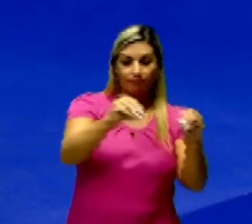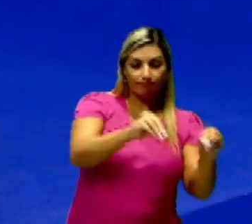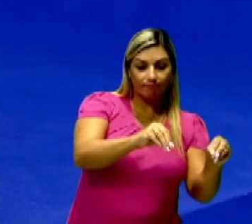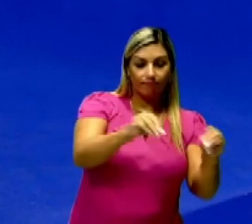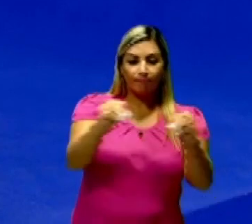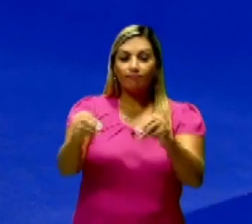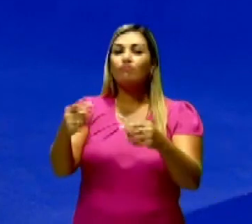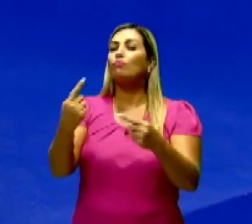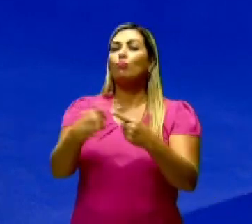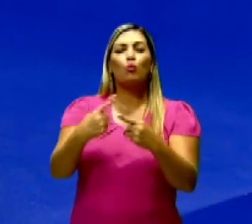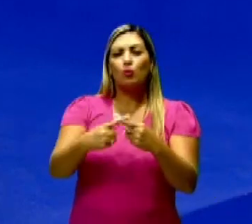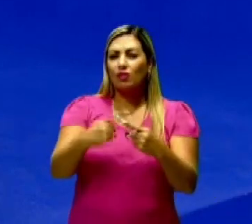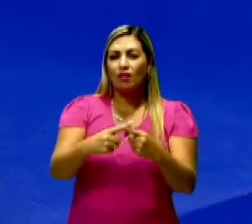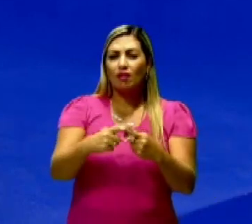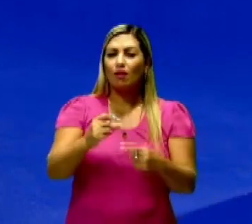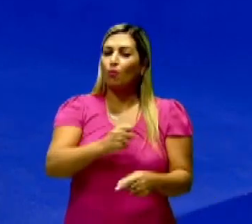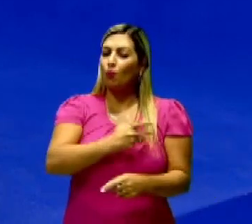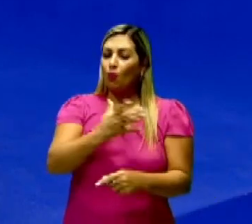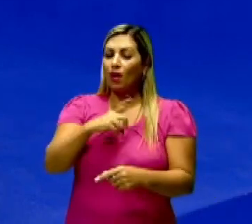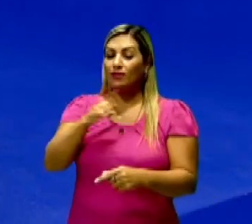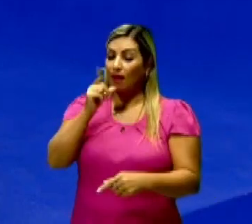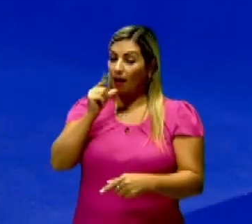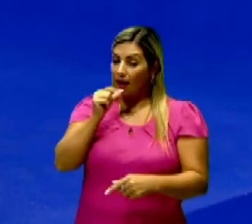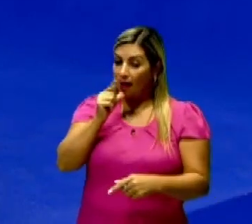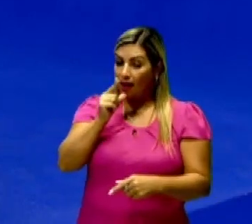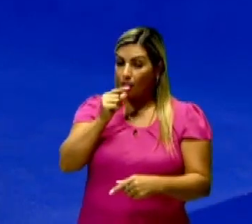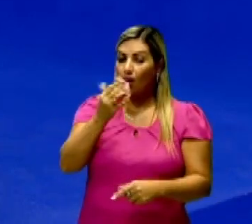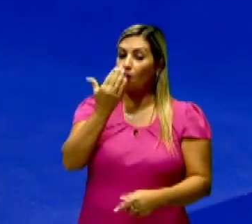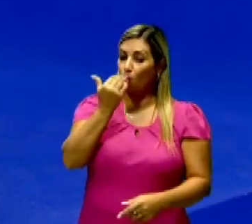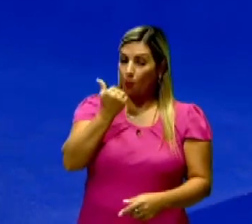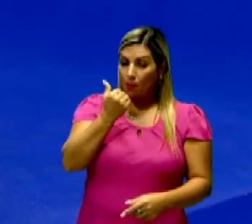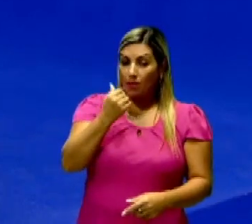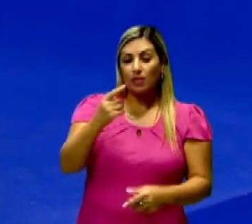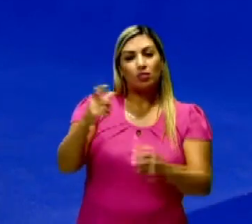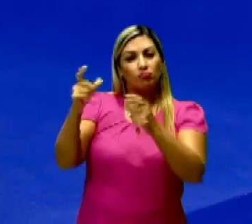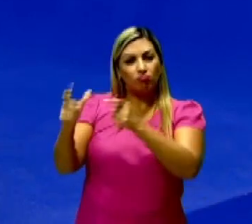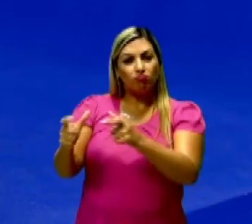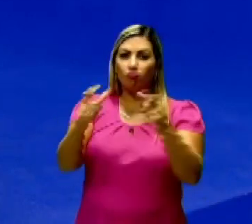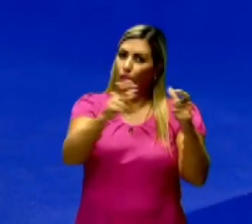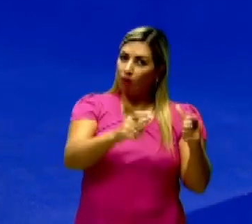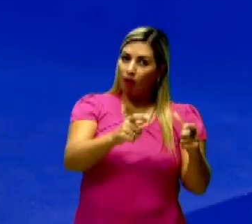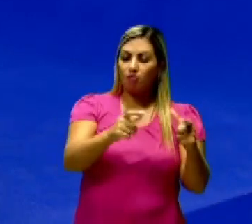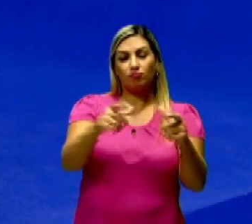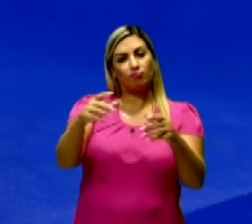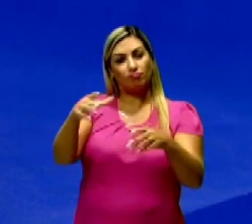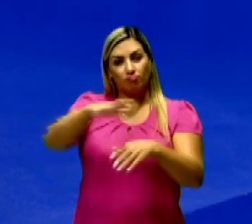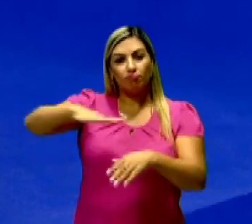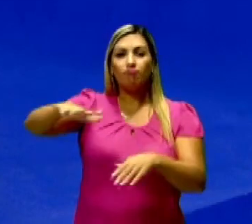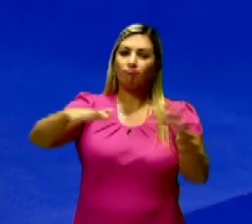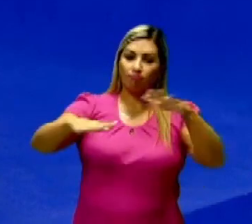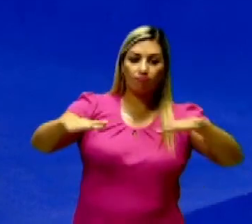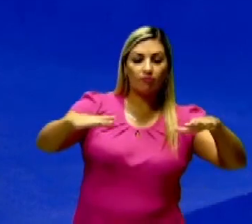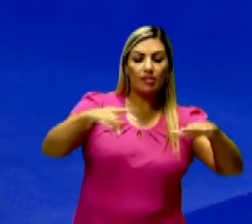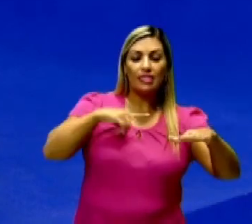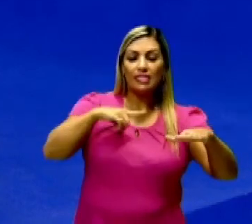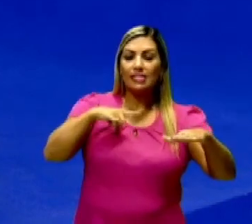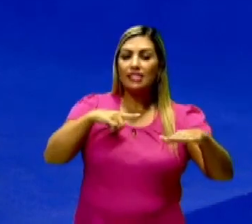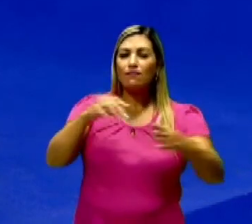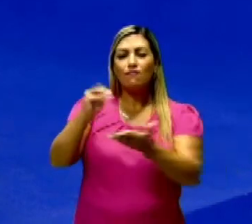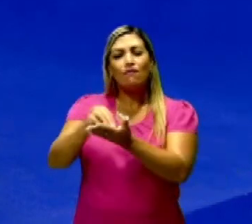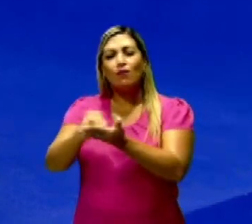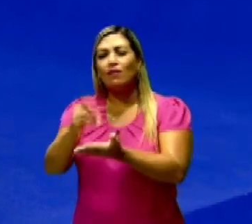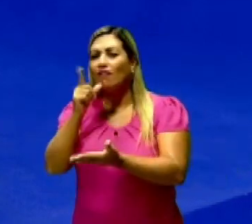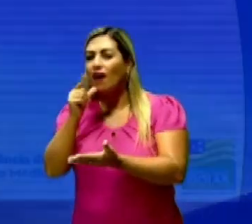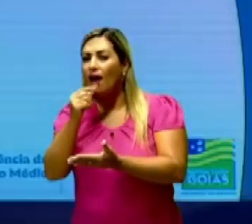acordo com o quê? Com a quantidade de água ou comida em um determinado espaço. Então se faltava água ou se